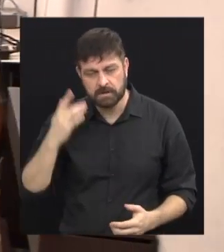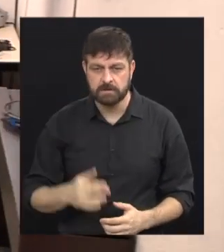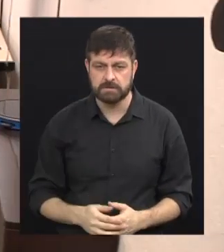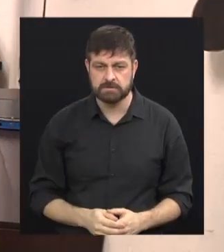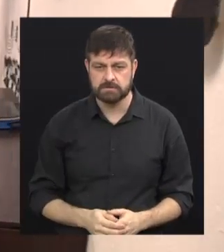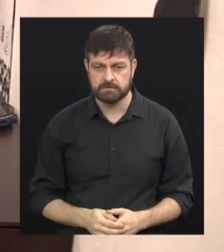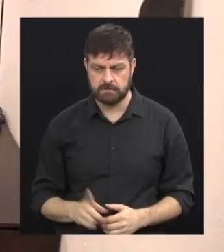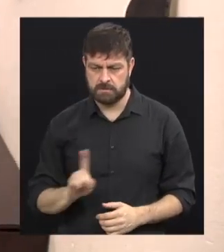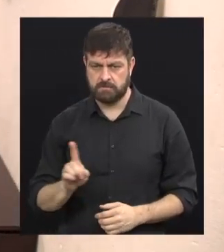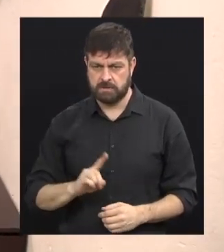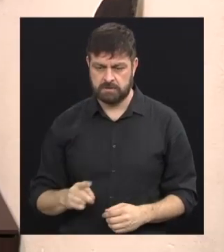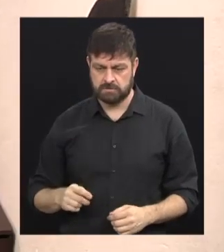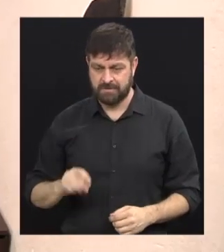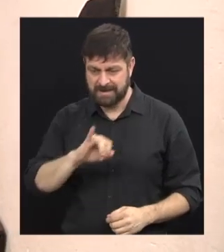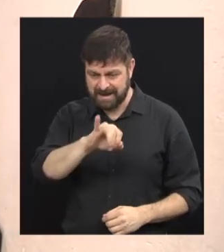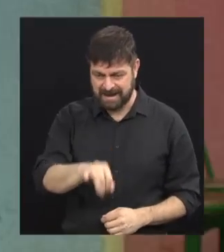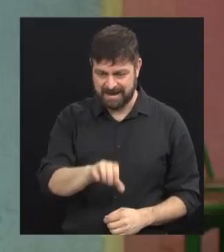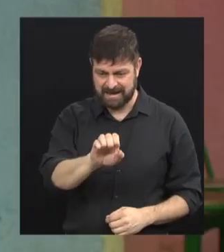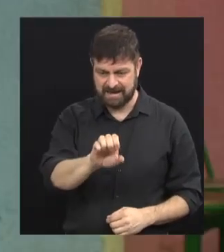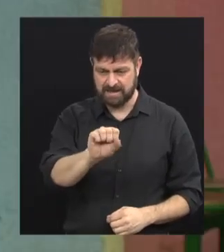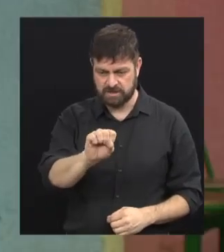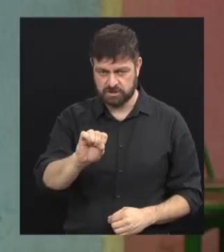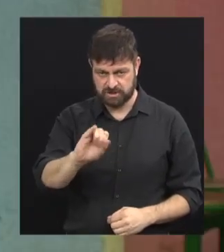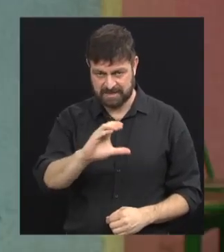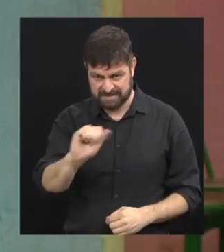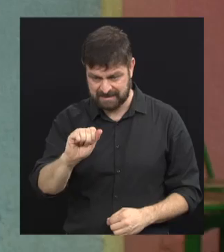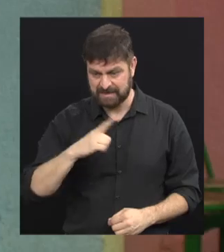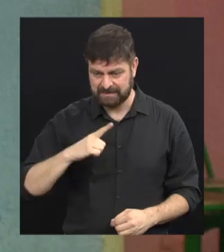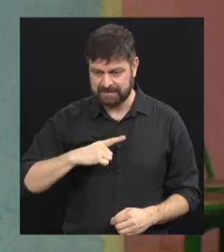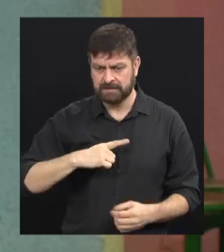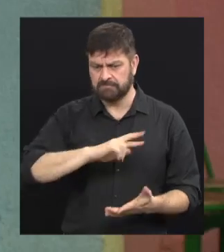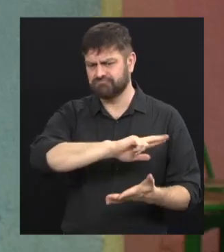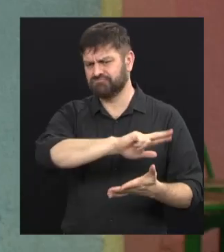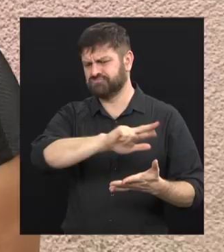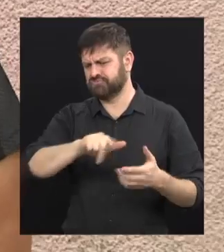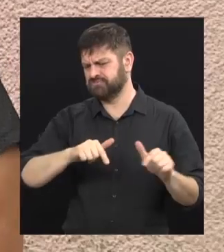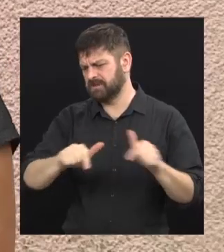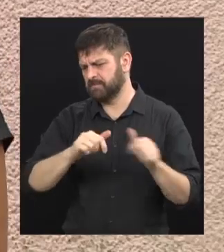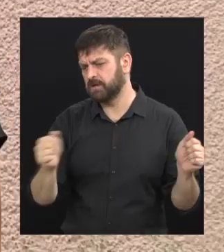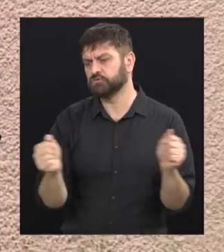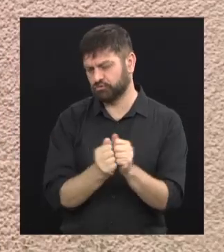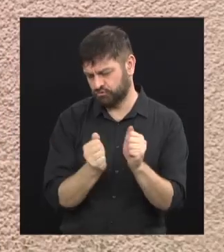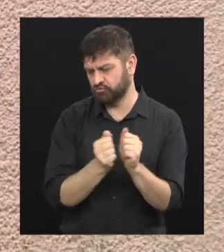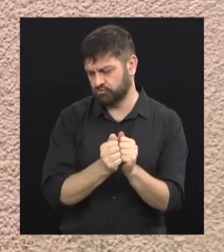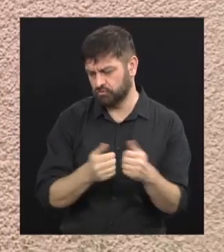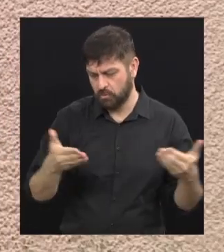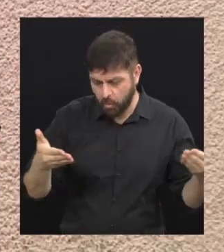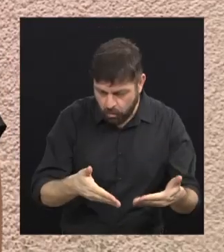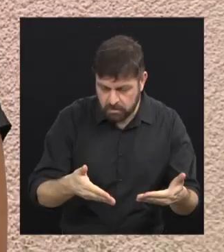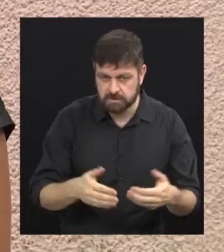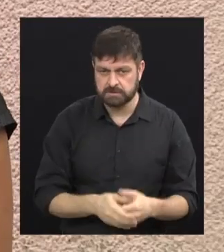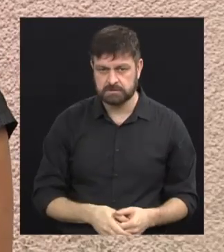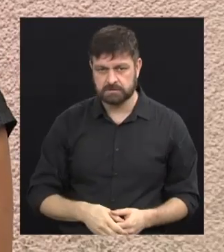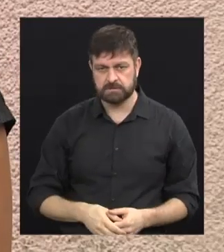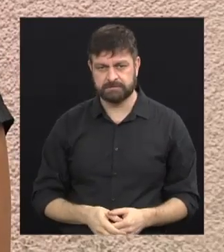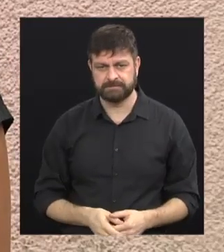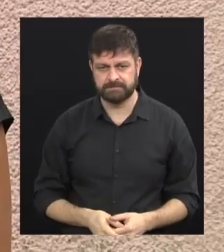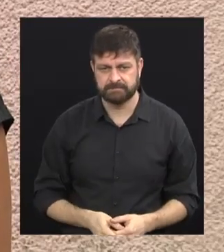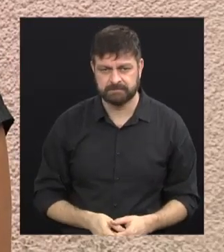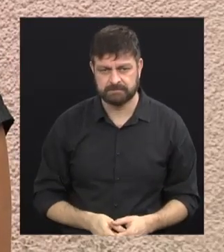E não é só o caso da Jéssica, porque a gente tem vários outros que agora trabalham com a gente. E eu acho que...